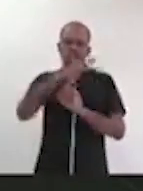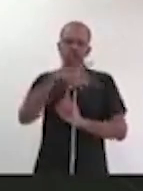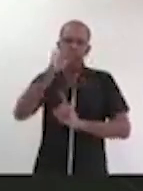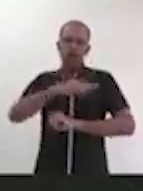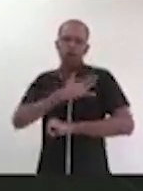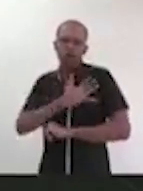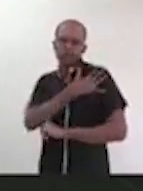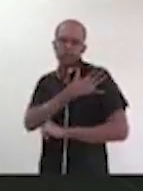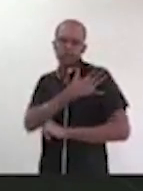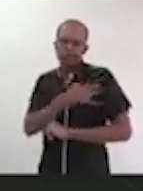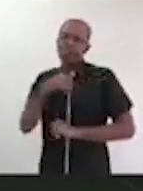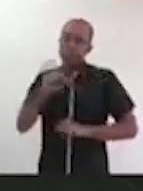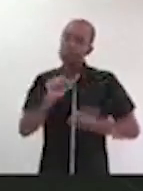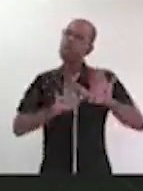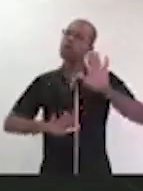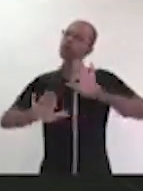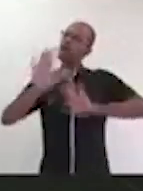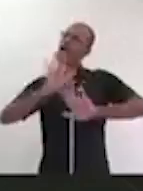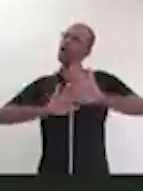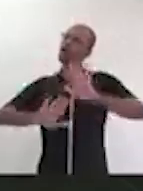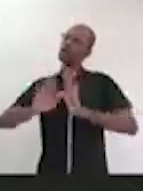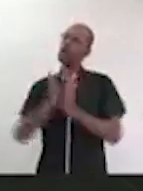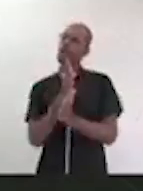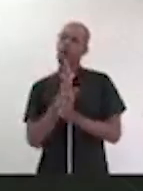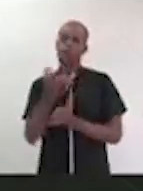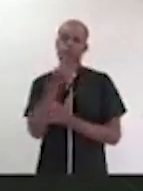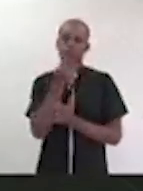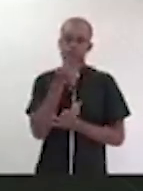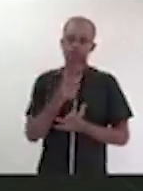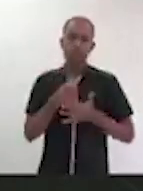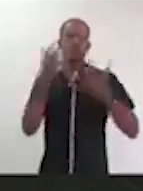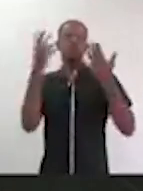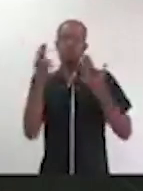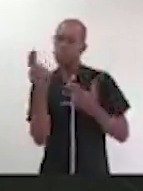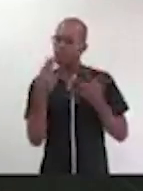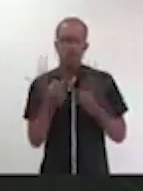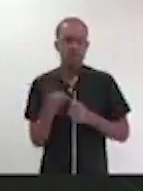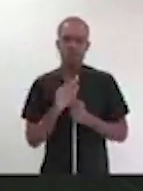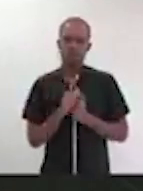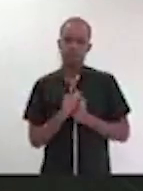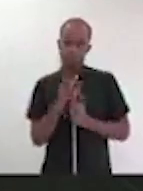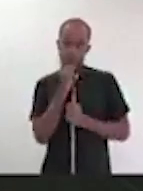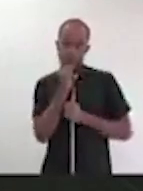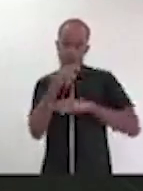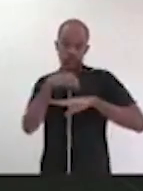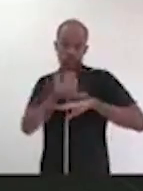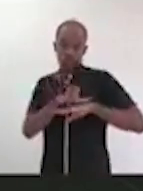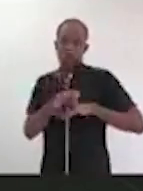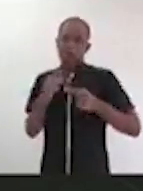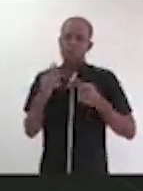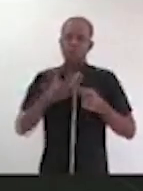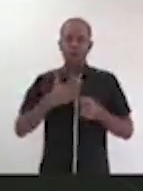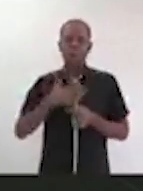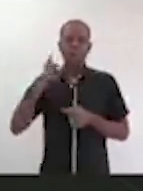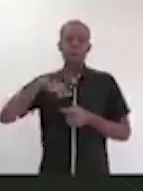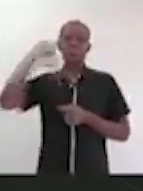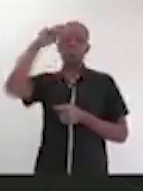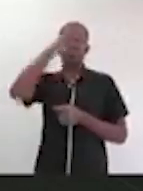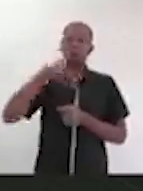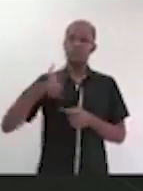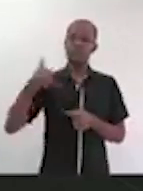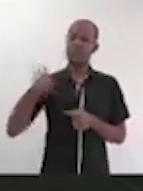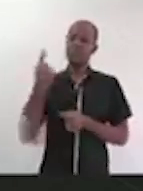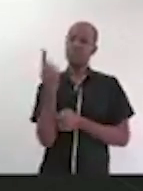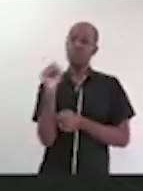tem que tomar cuidado com certas piadas, isso daqui não é admissível. Então eu trago esse exemplo que para mim foi muito difícil nos meus 18 anos